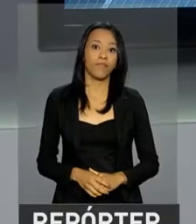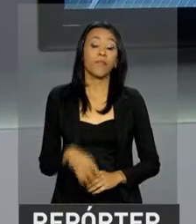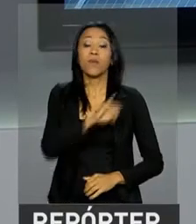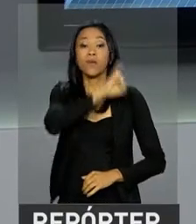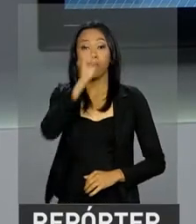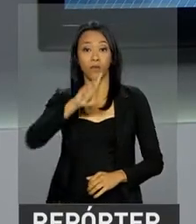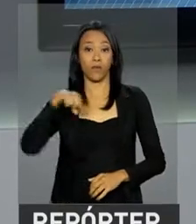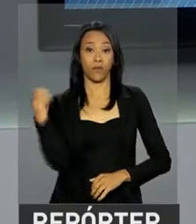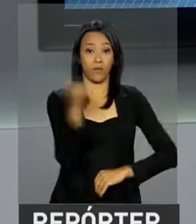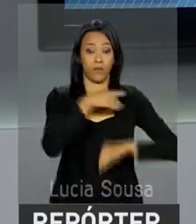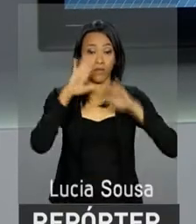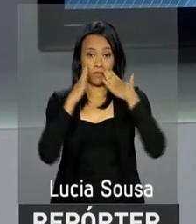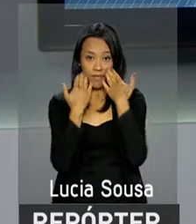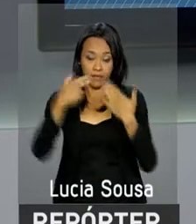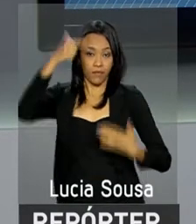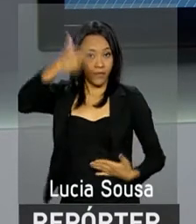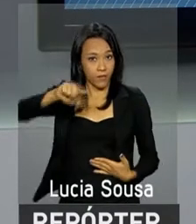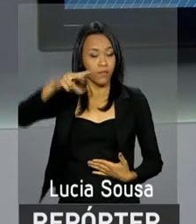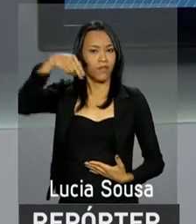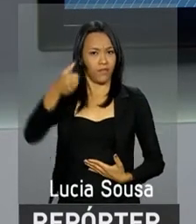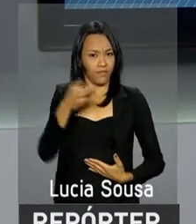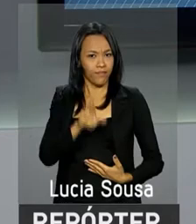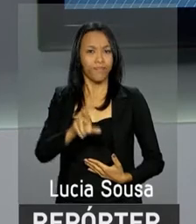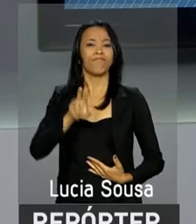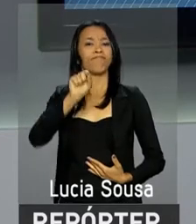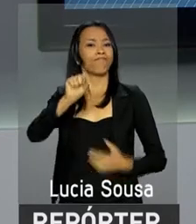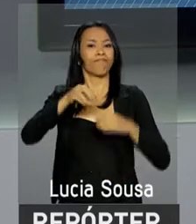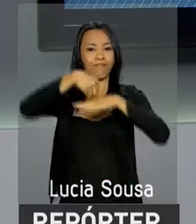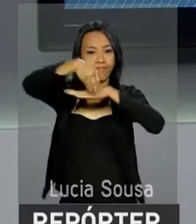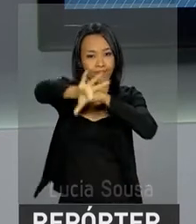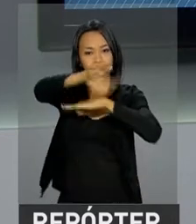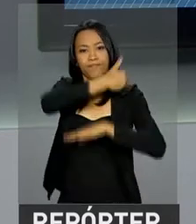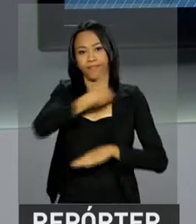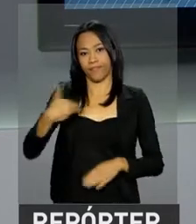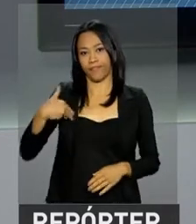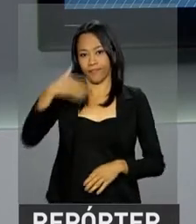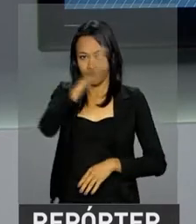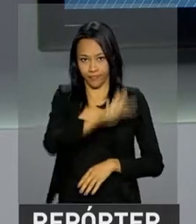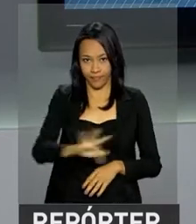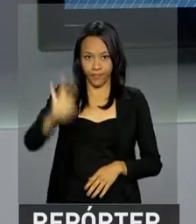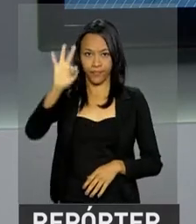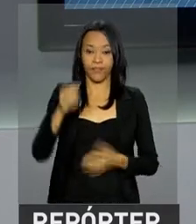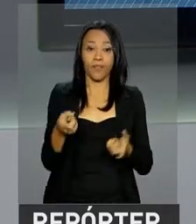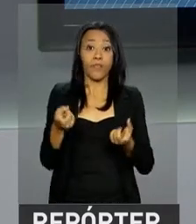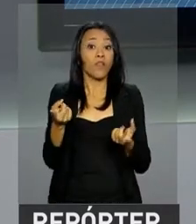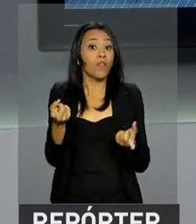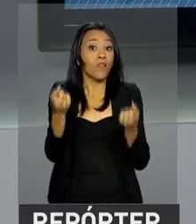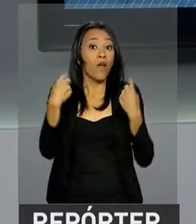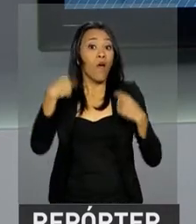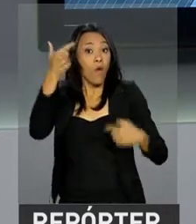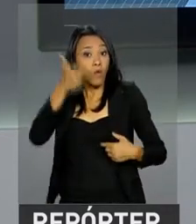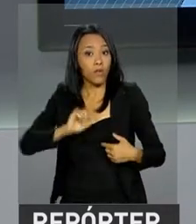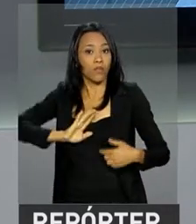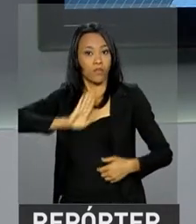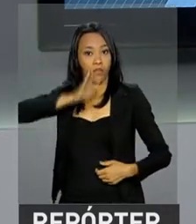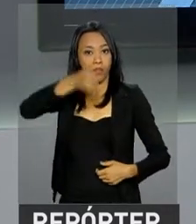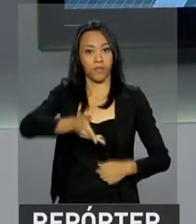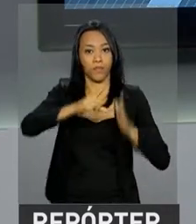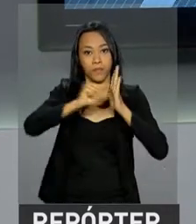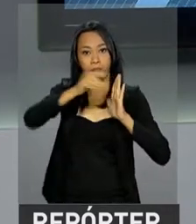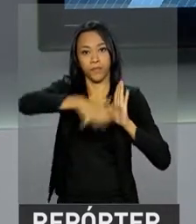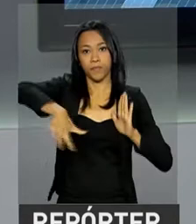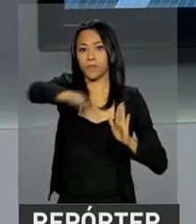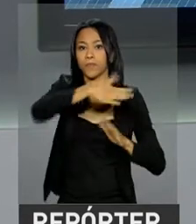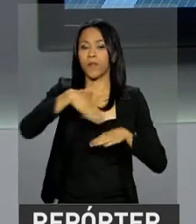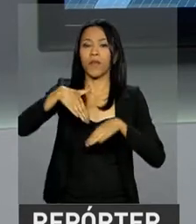Olá, no ar mais uma edição do repórter NBR com as notícias do governo federal. E nós voltamos ao Palácio do Planalto para falar com o